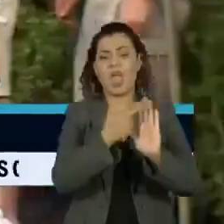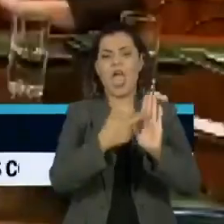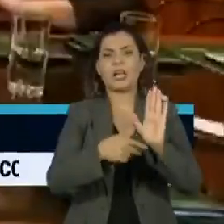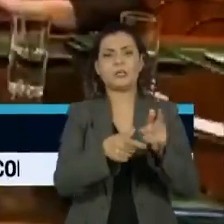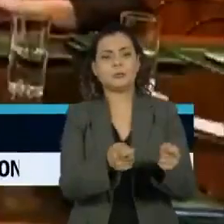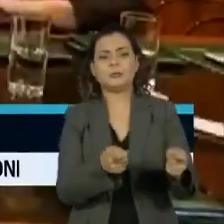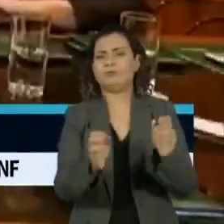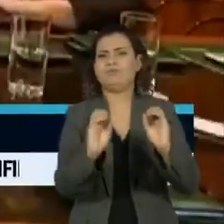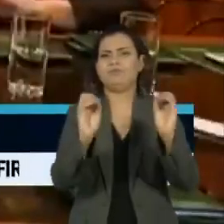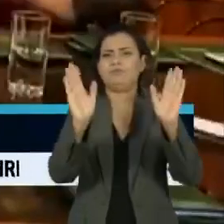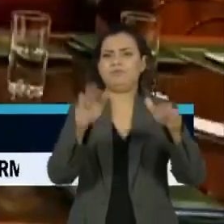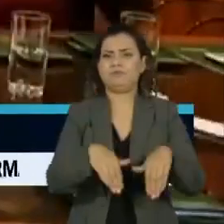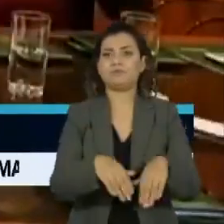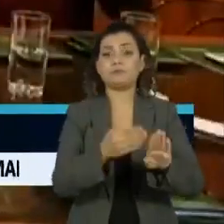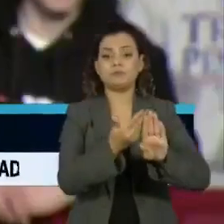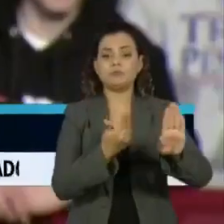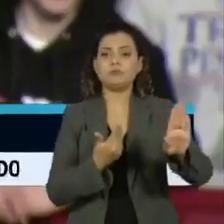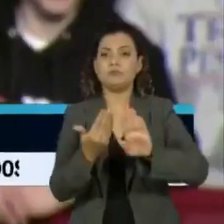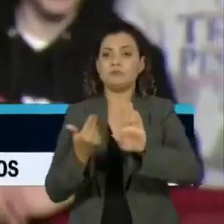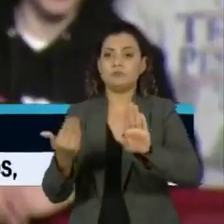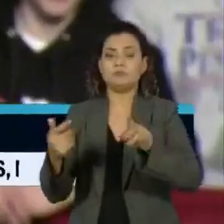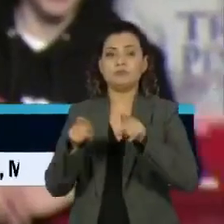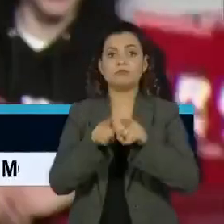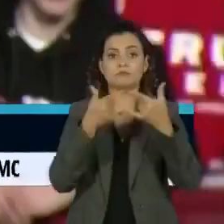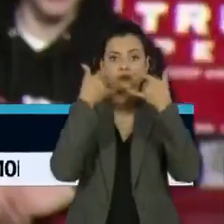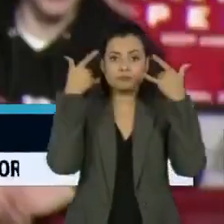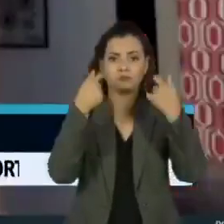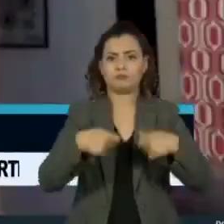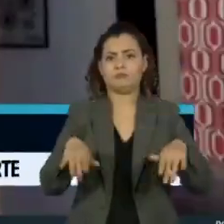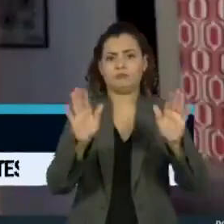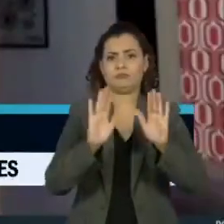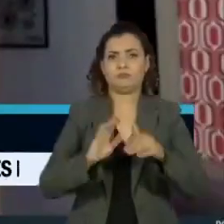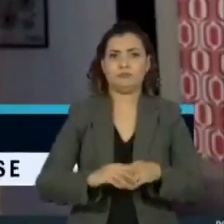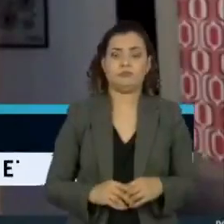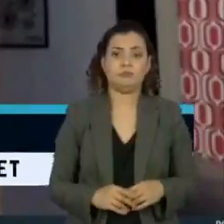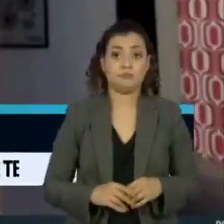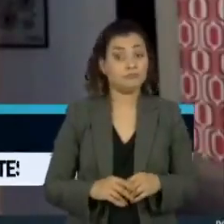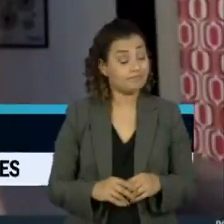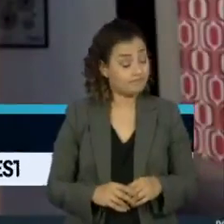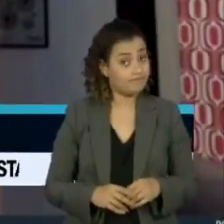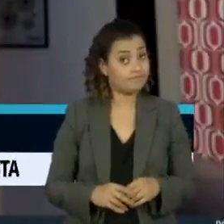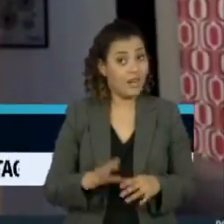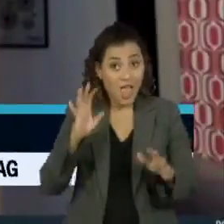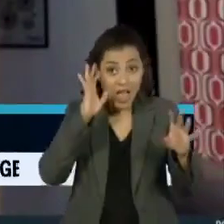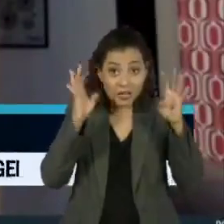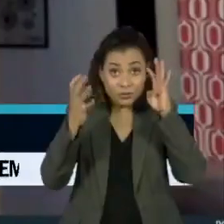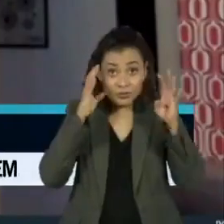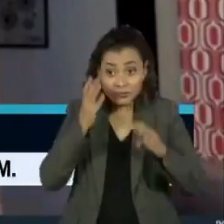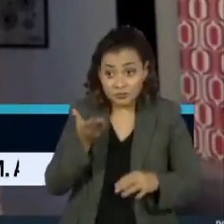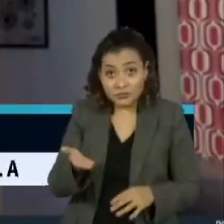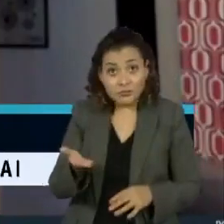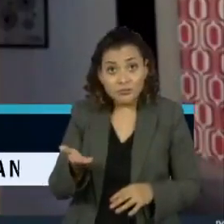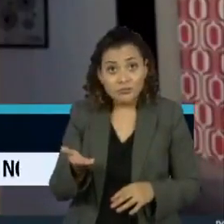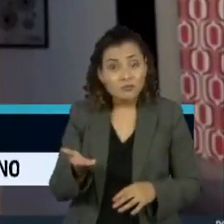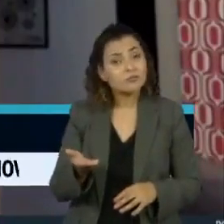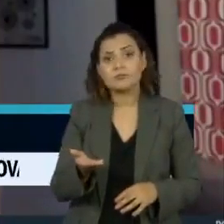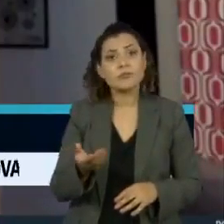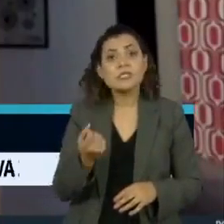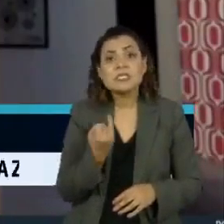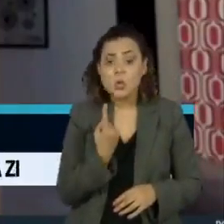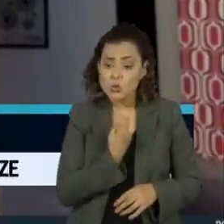de proteção, como o isolamento e o uso de máscaras. Não existe solução para essa pandemia se ela for